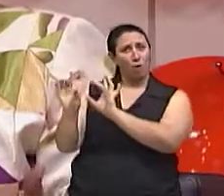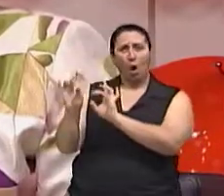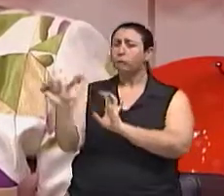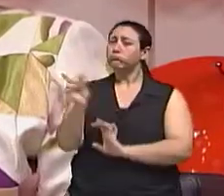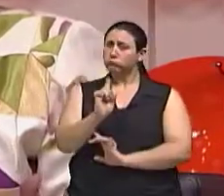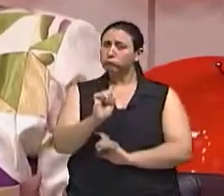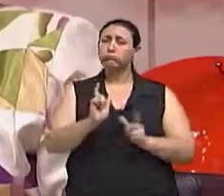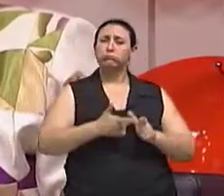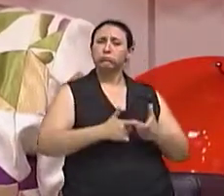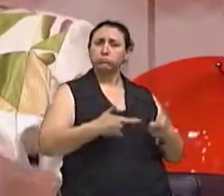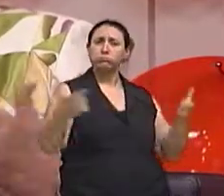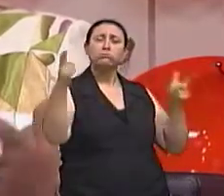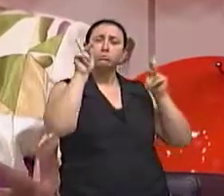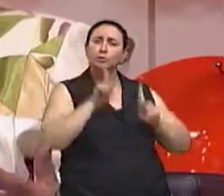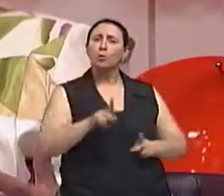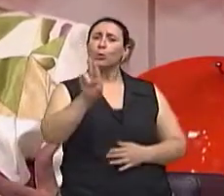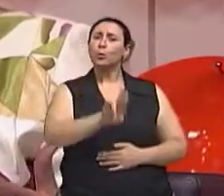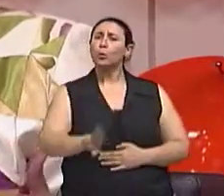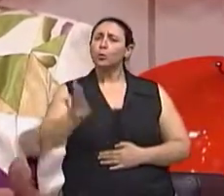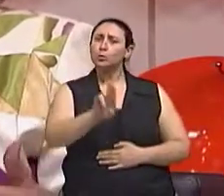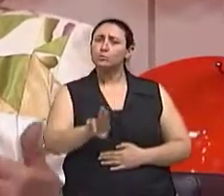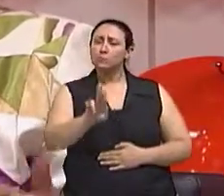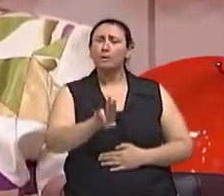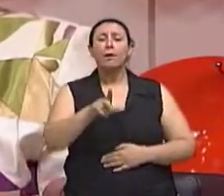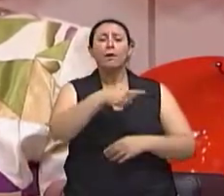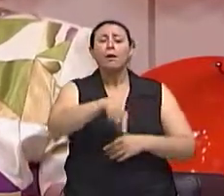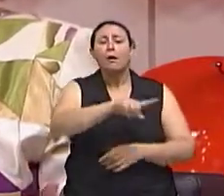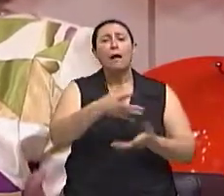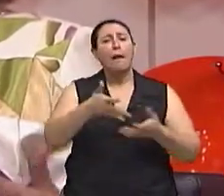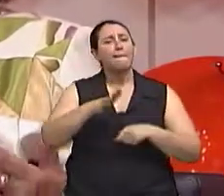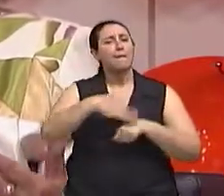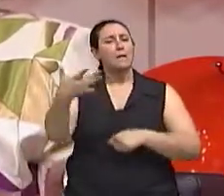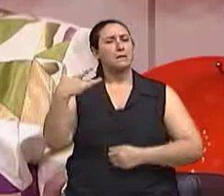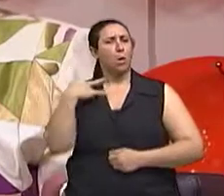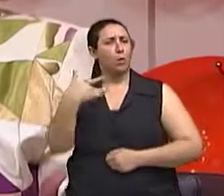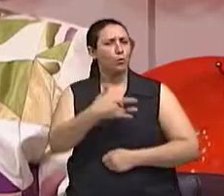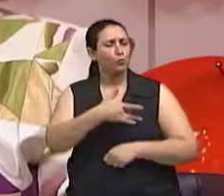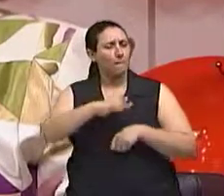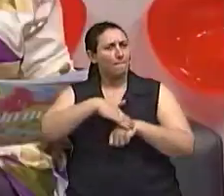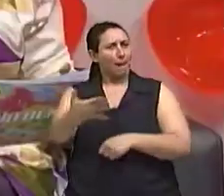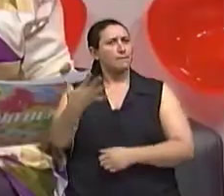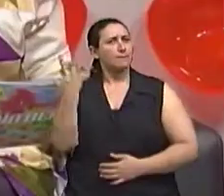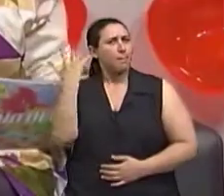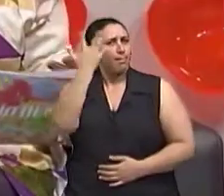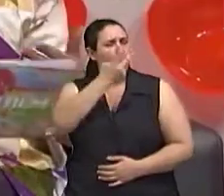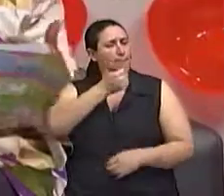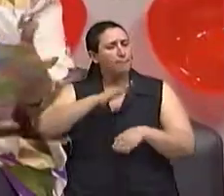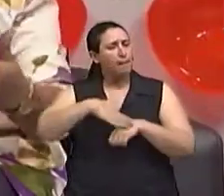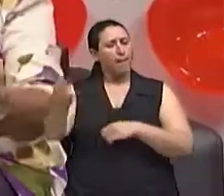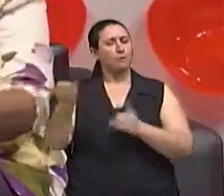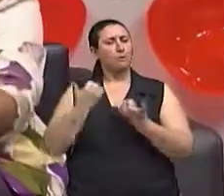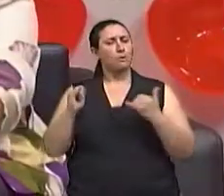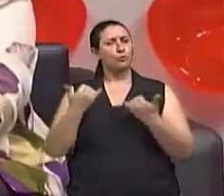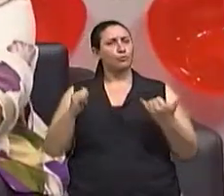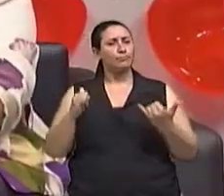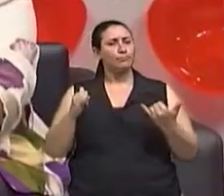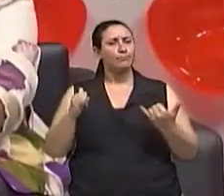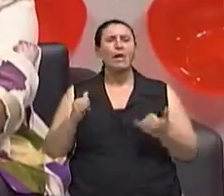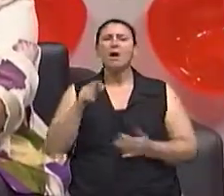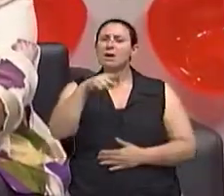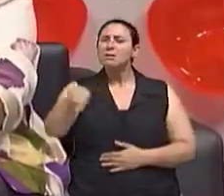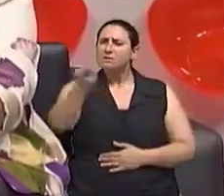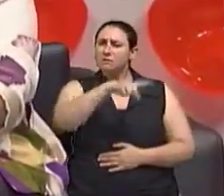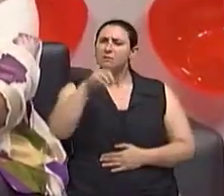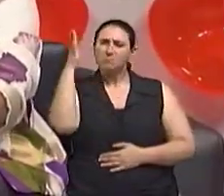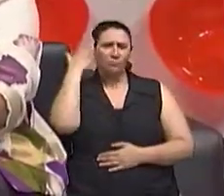Os consumidores buscam mais saúde, mais beleza e mais energia. É, mas muita gente